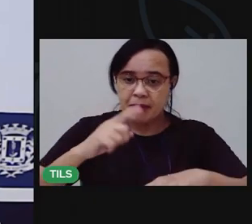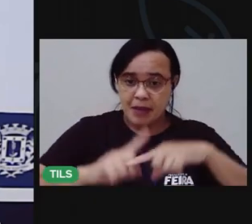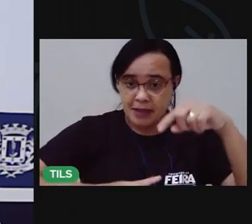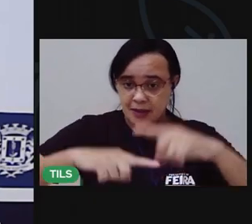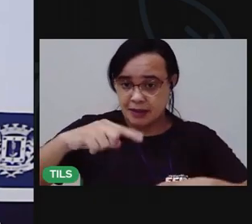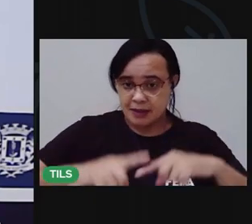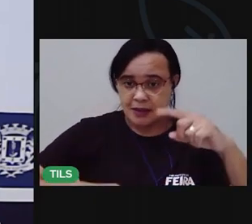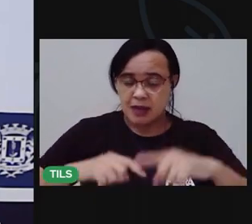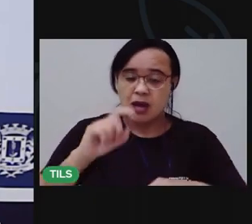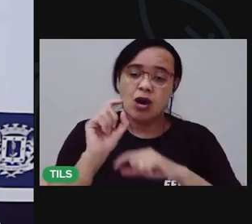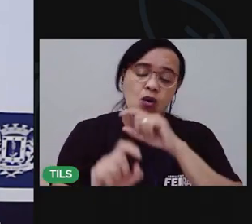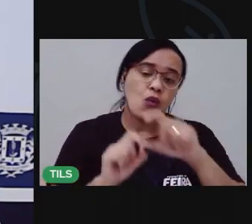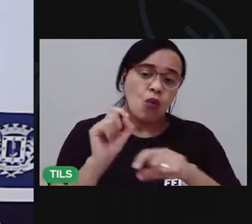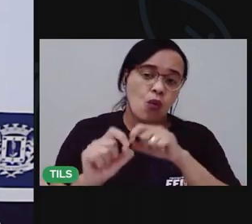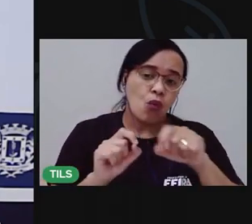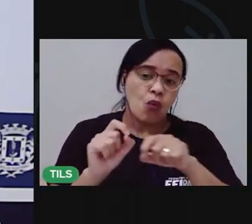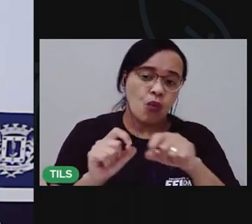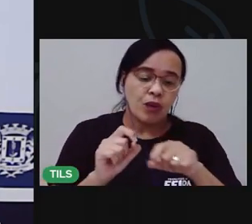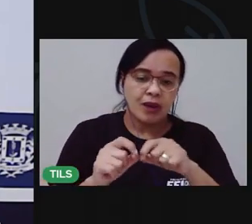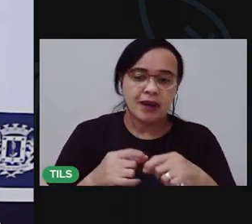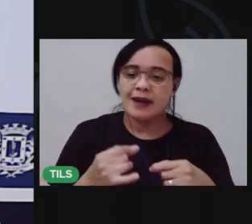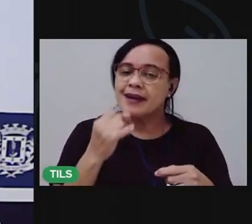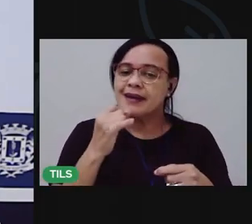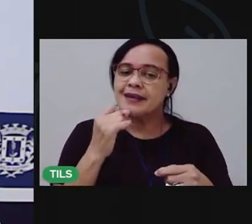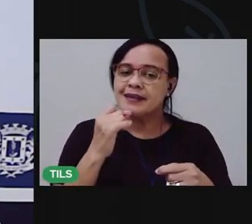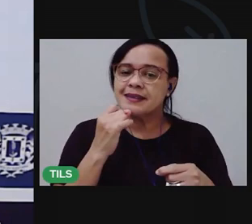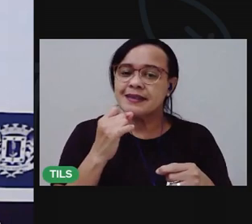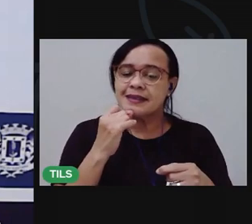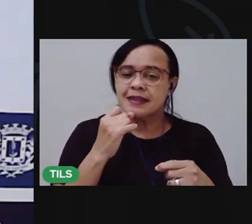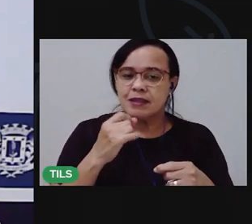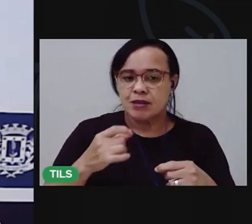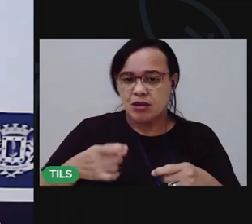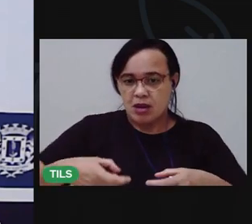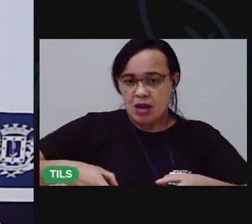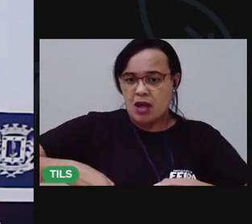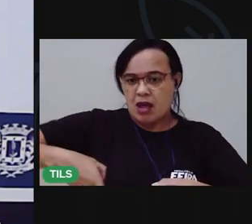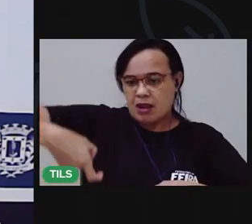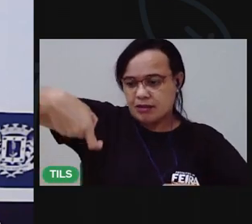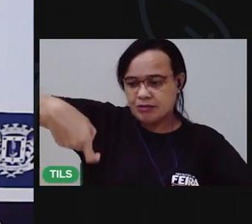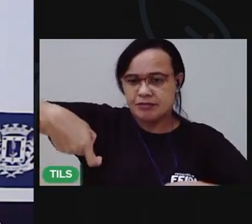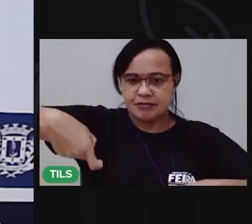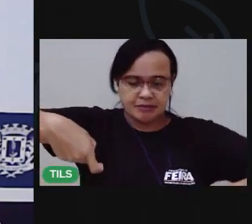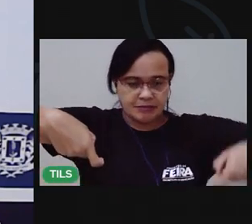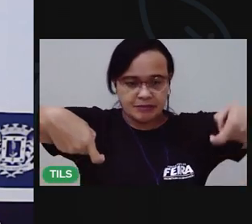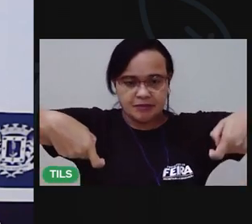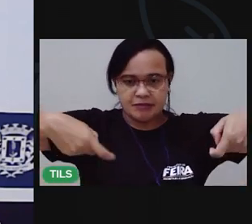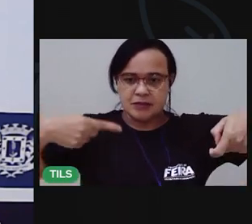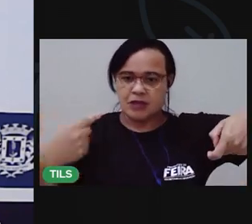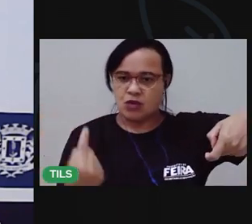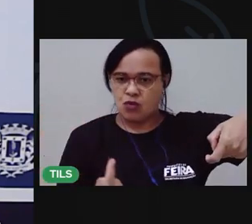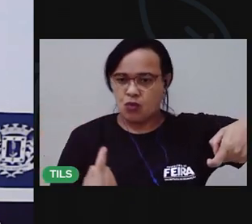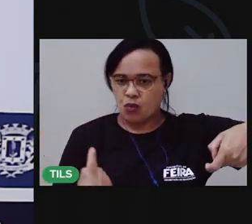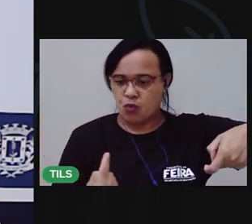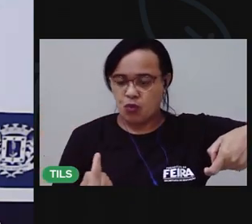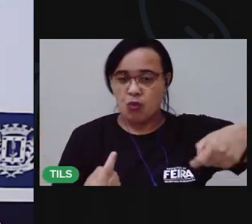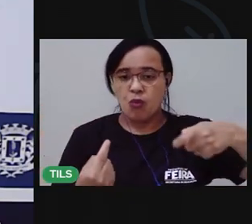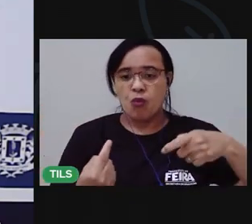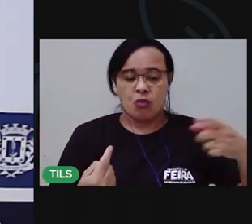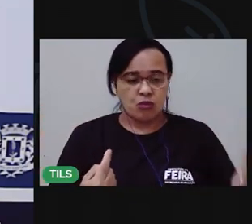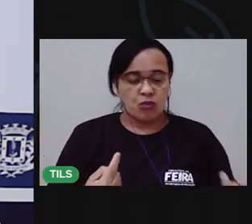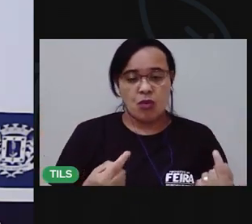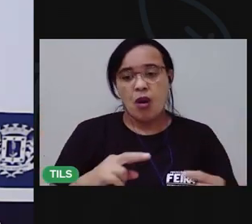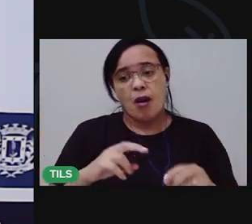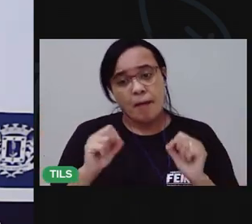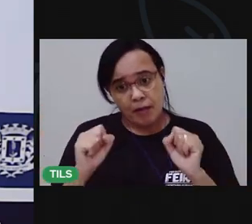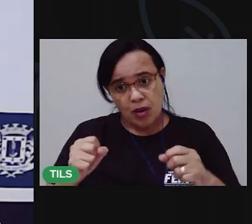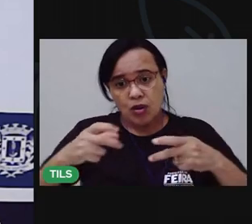furos nas laterais desse suporte que você vai utilizar. Seja um balde ou seja